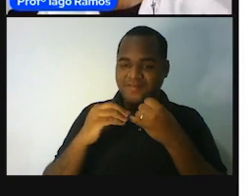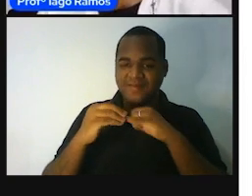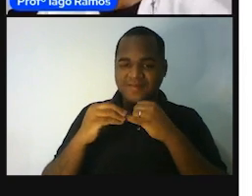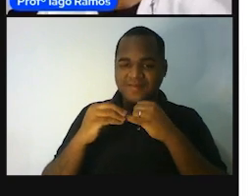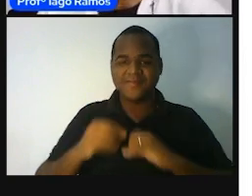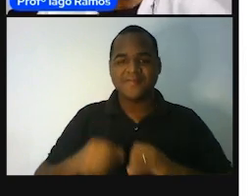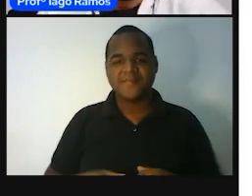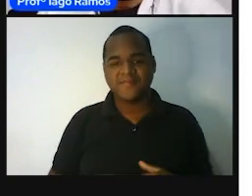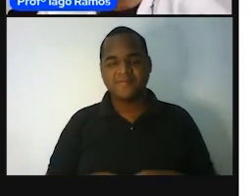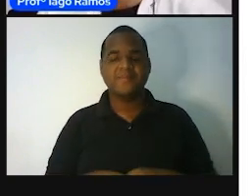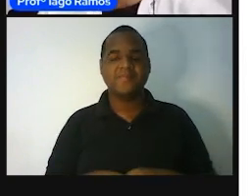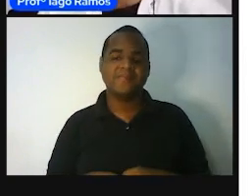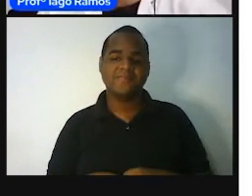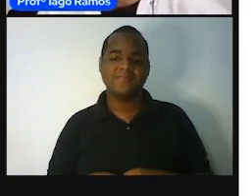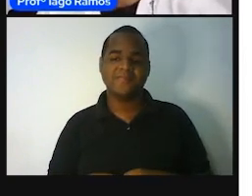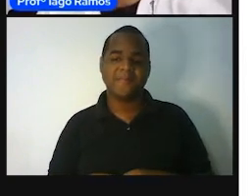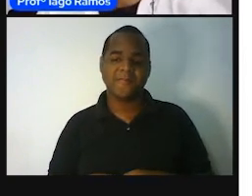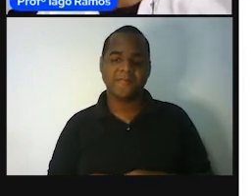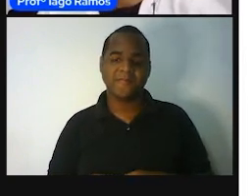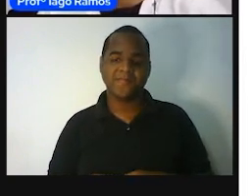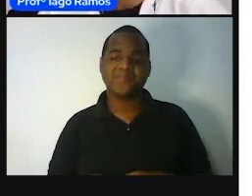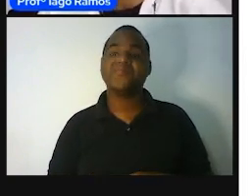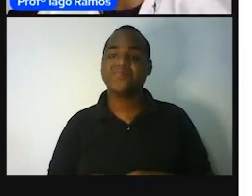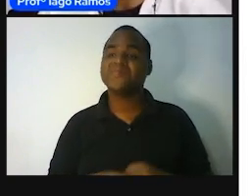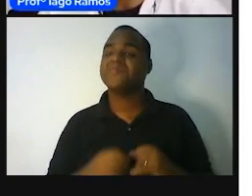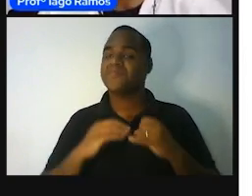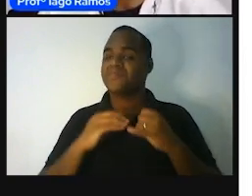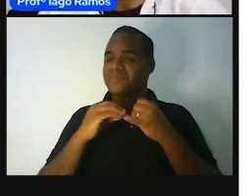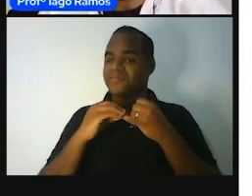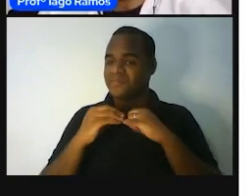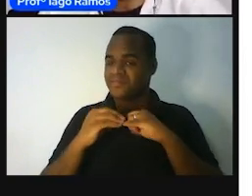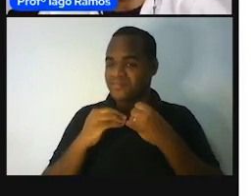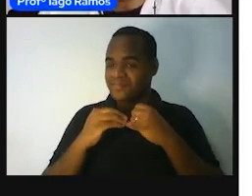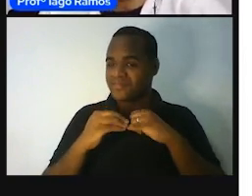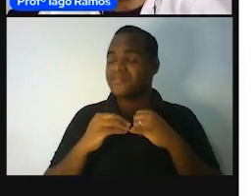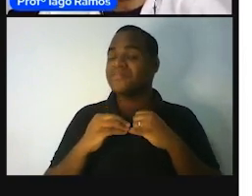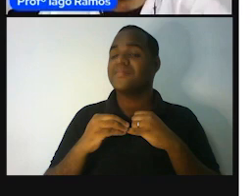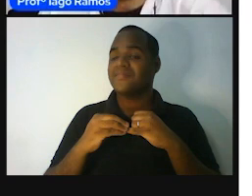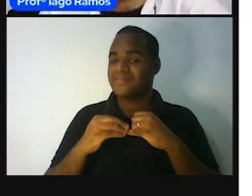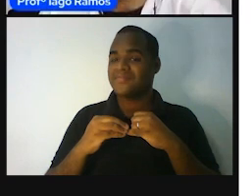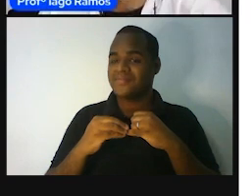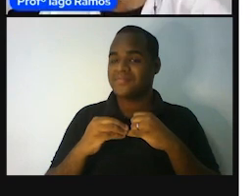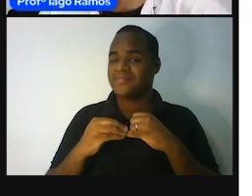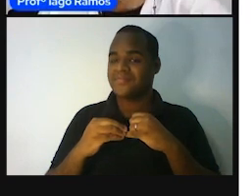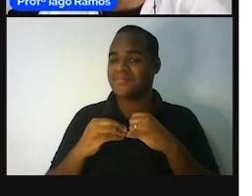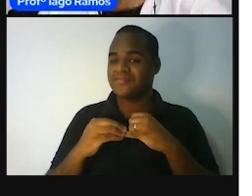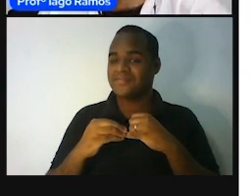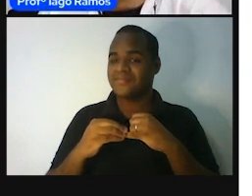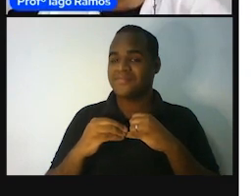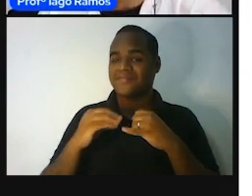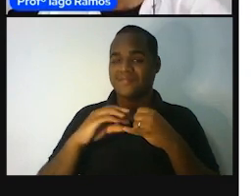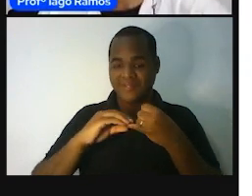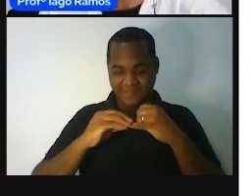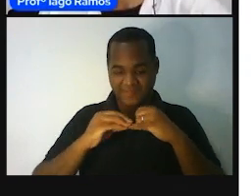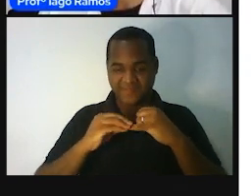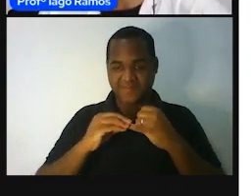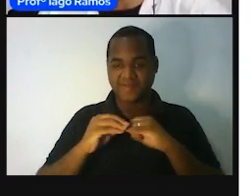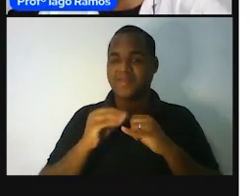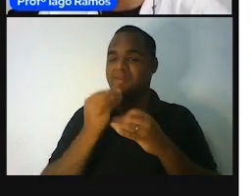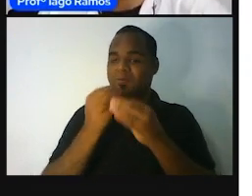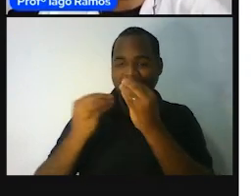é muito, muito, muito presente na na